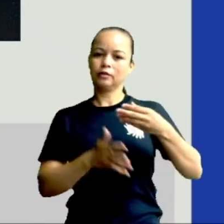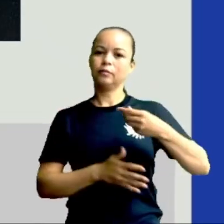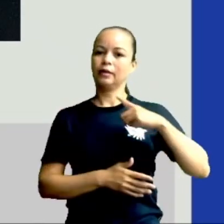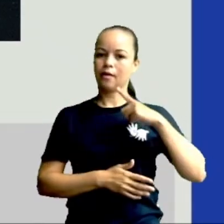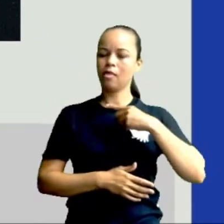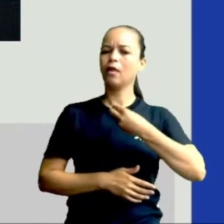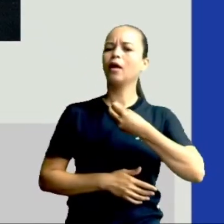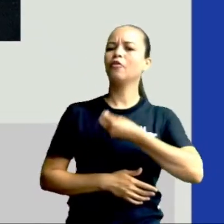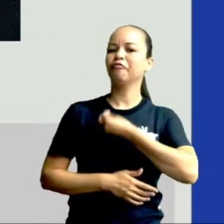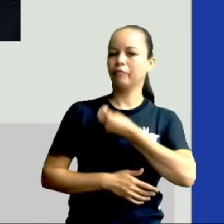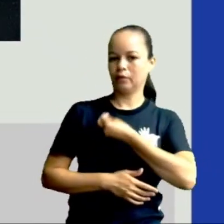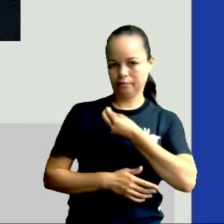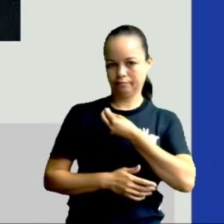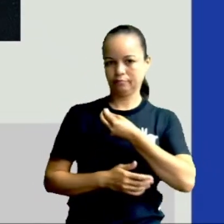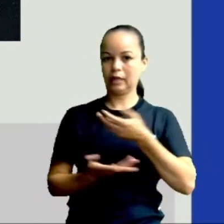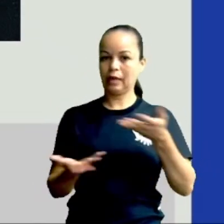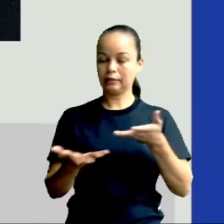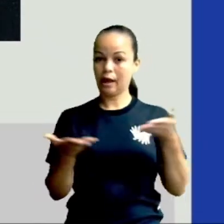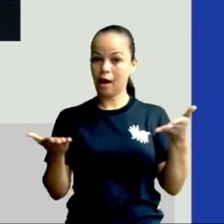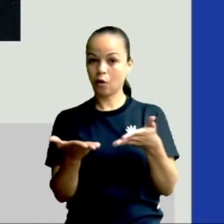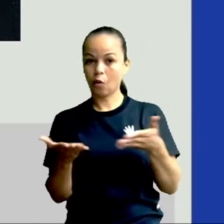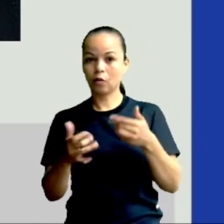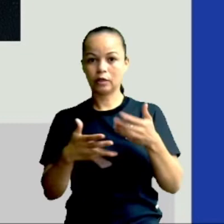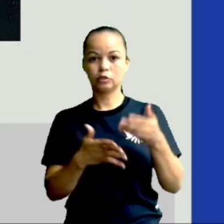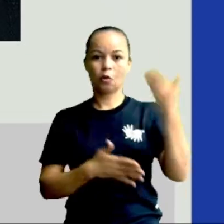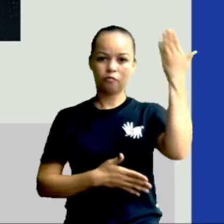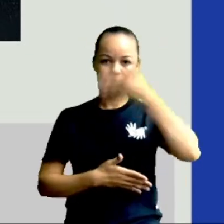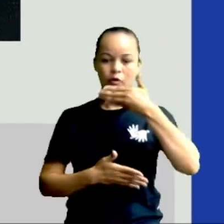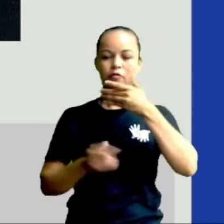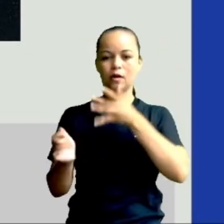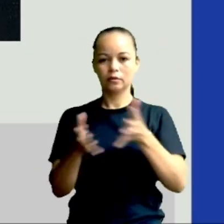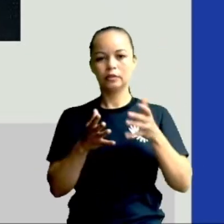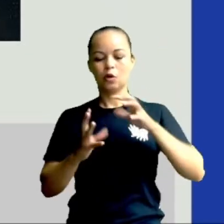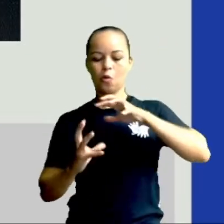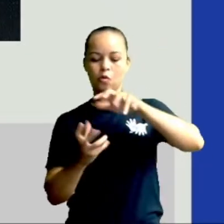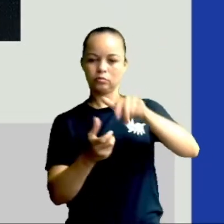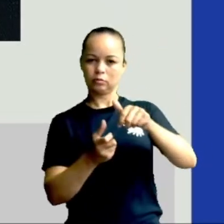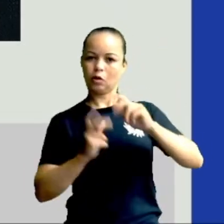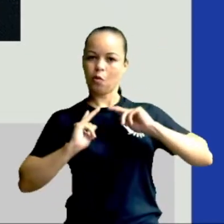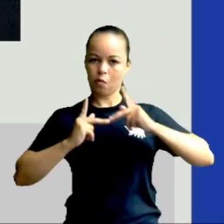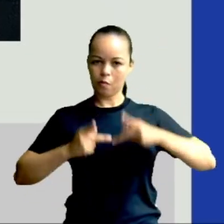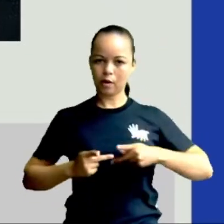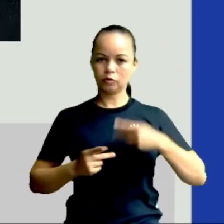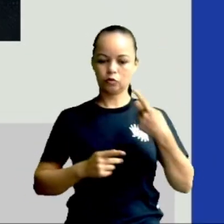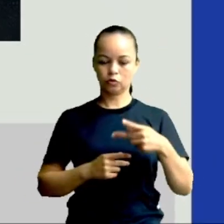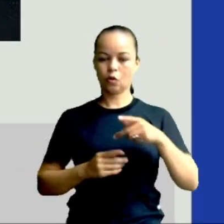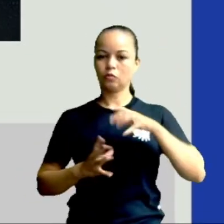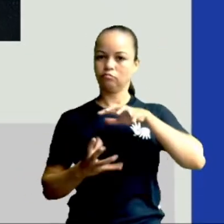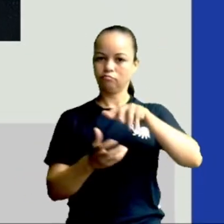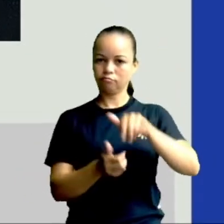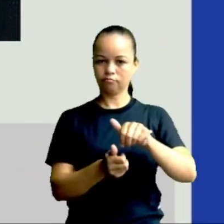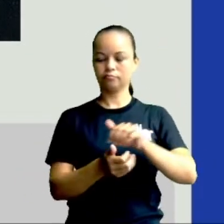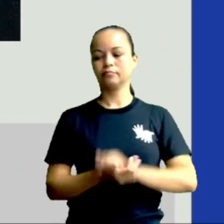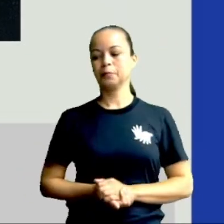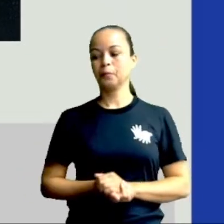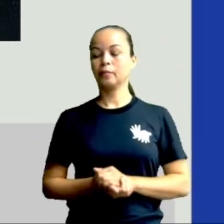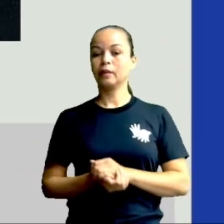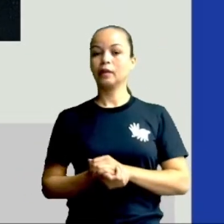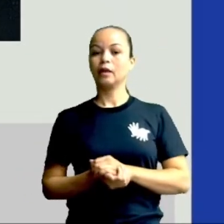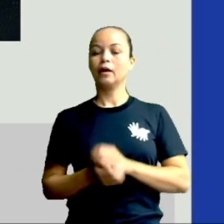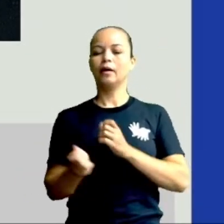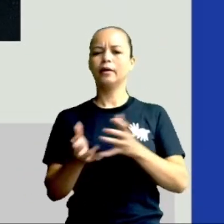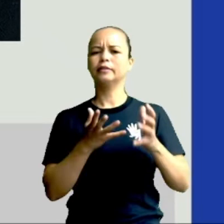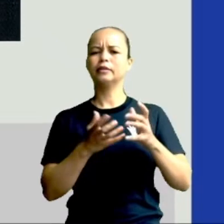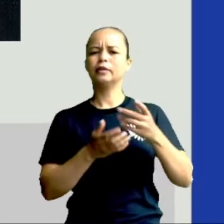vida. Até agora é comprovado que só existe vida humana aqui no nosso planeta Terra. Encontra-se a